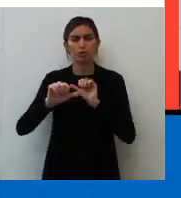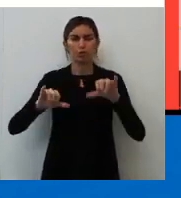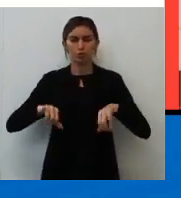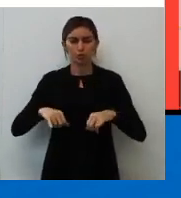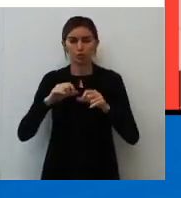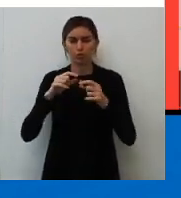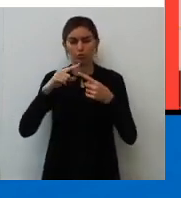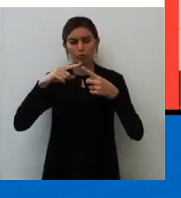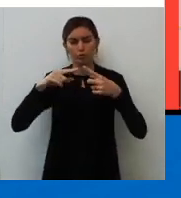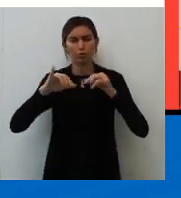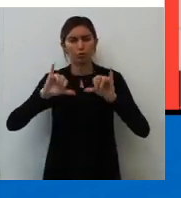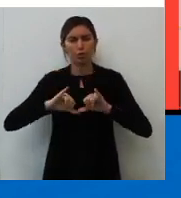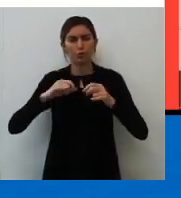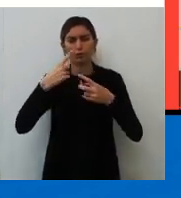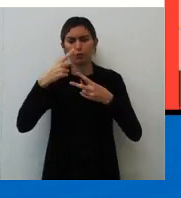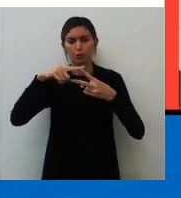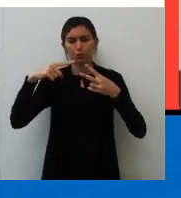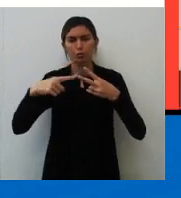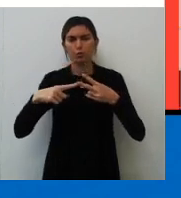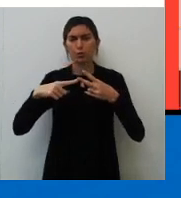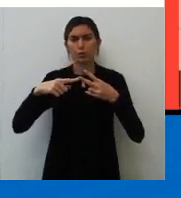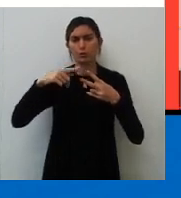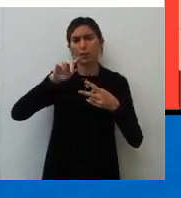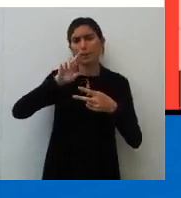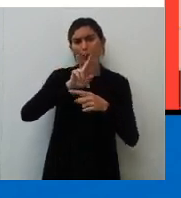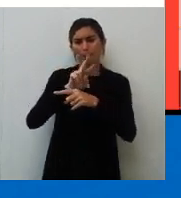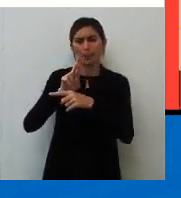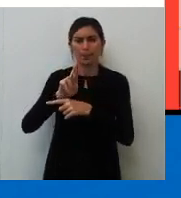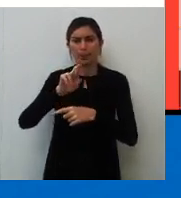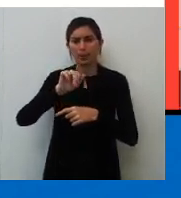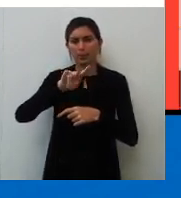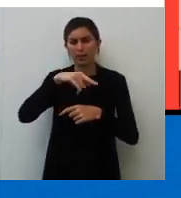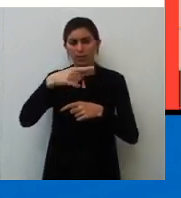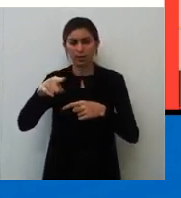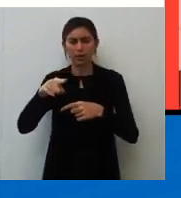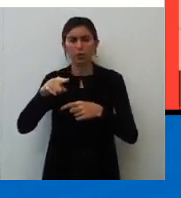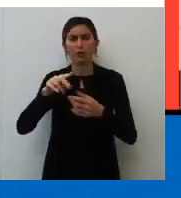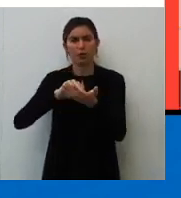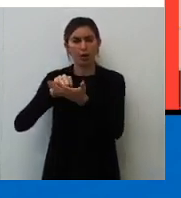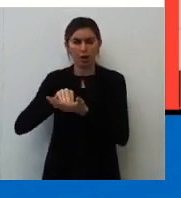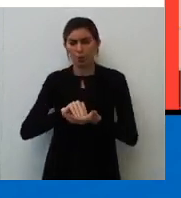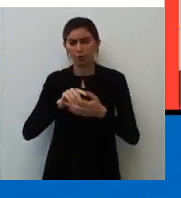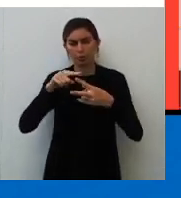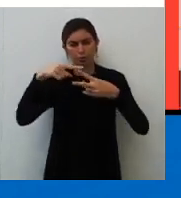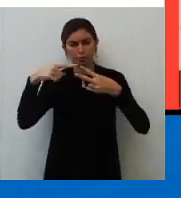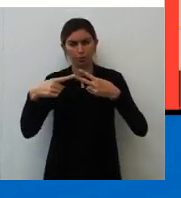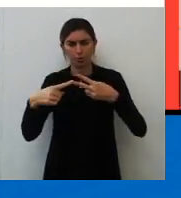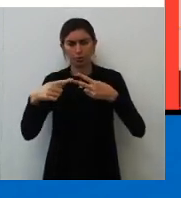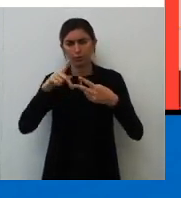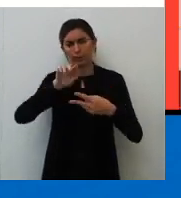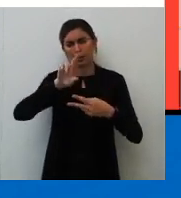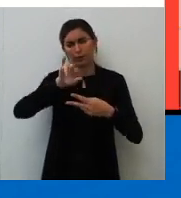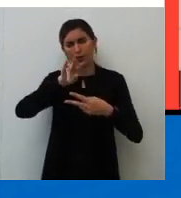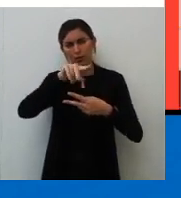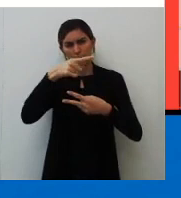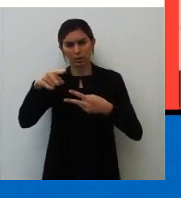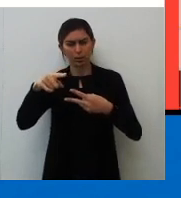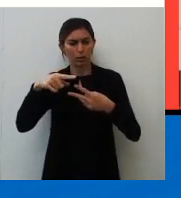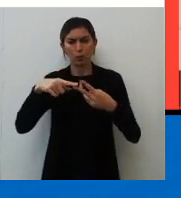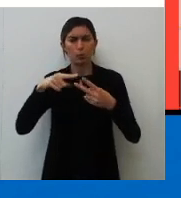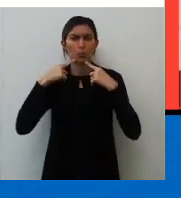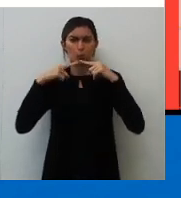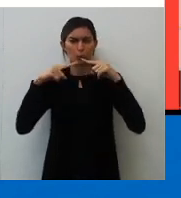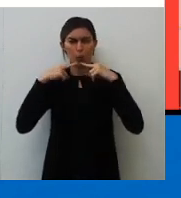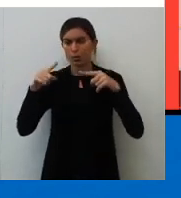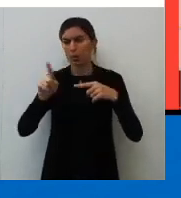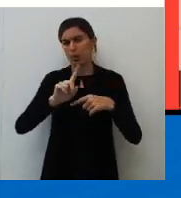privações e não se queixam. Ó. Mesmo sofrendo duas privações, ó. Não se